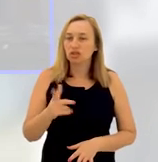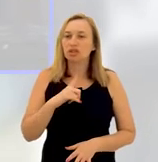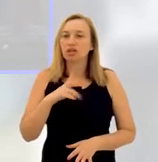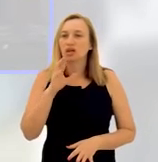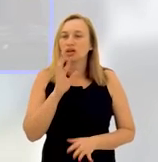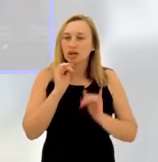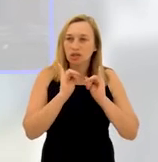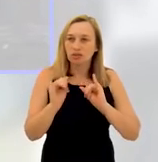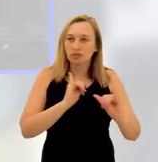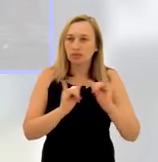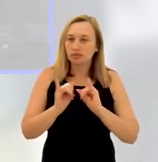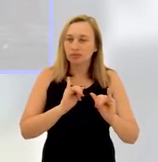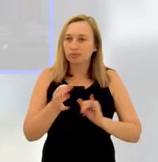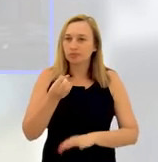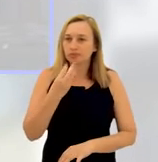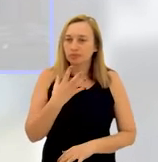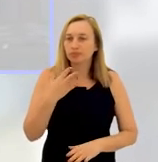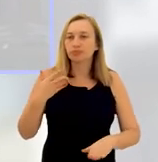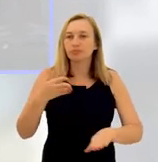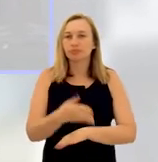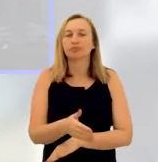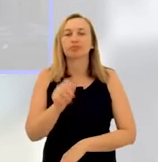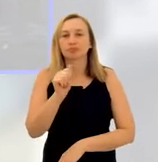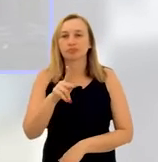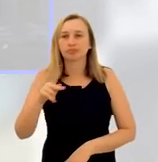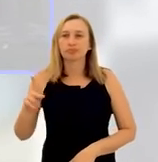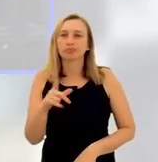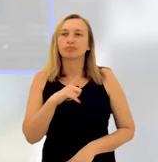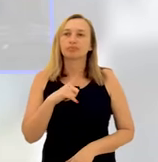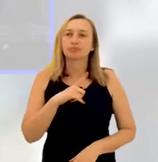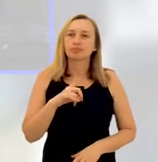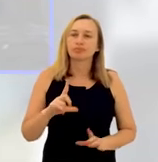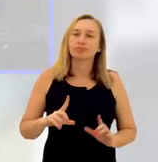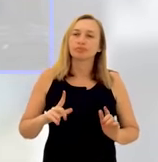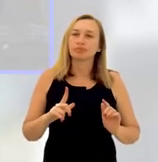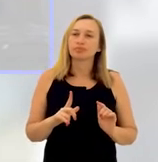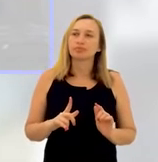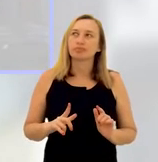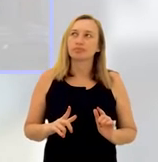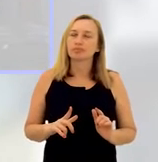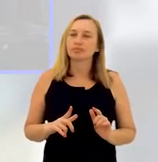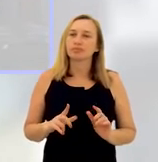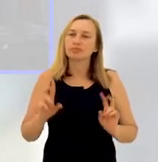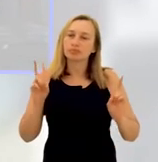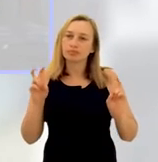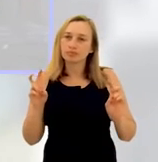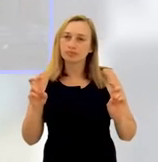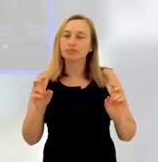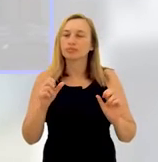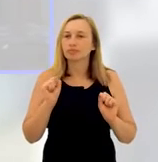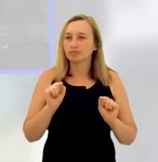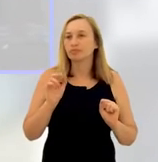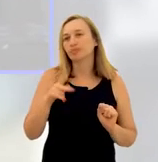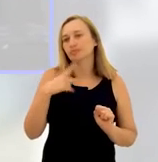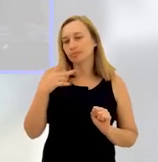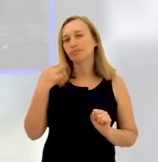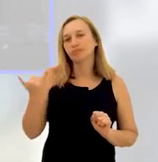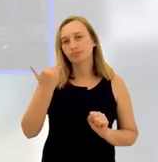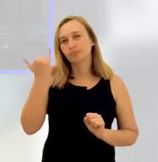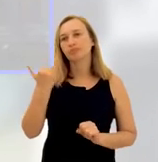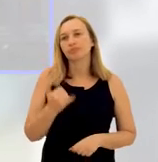contabiliza resultados positivos com a chegada do aplicativo, se você tem alguma ação de destaque que possa